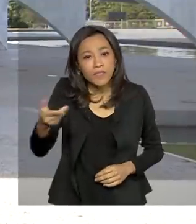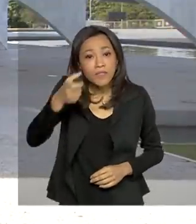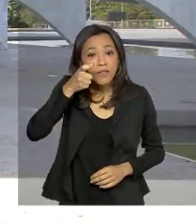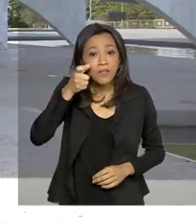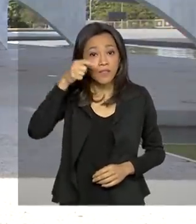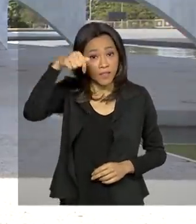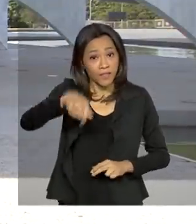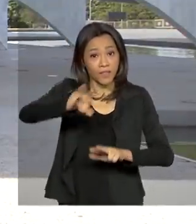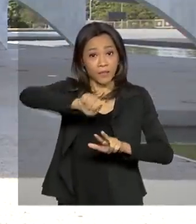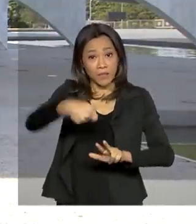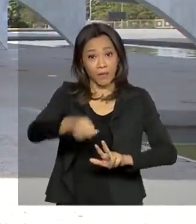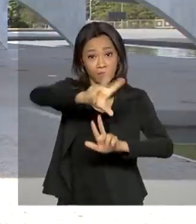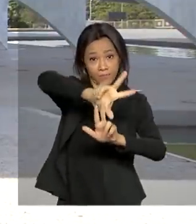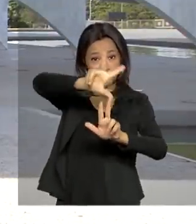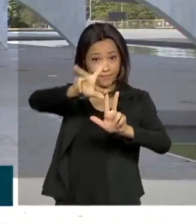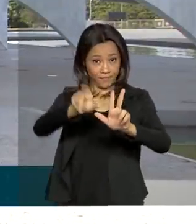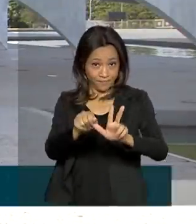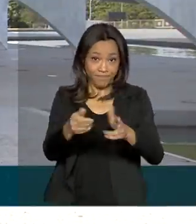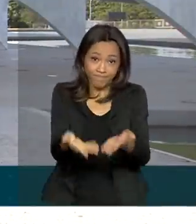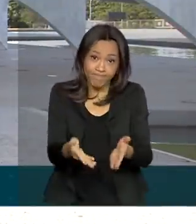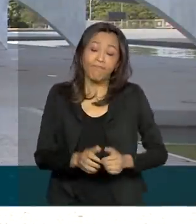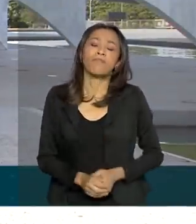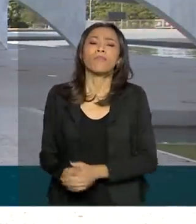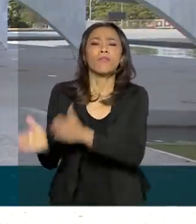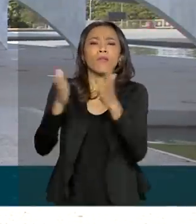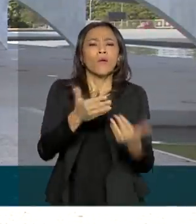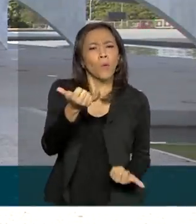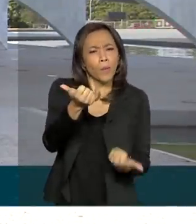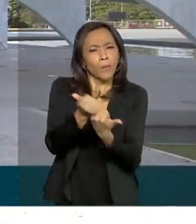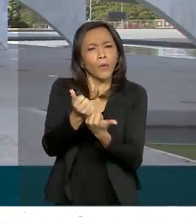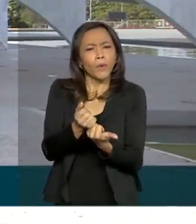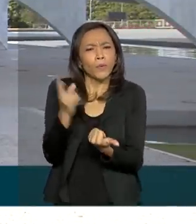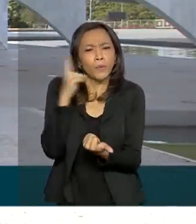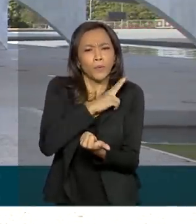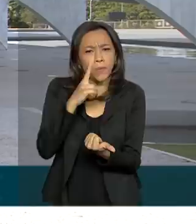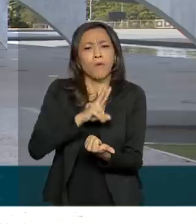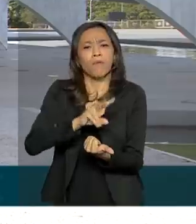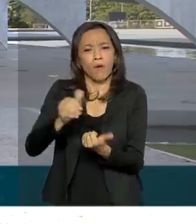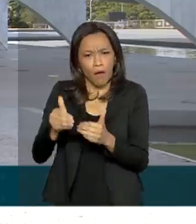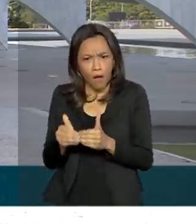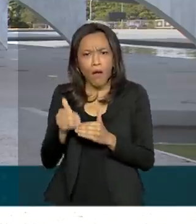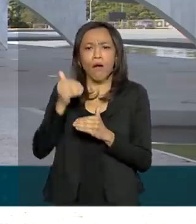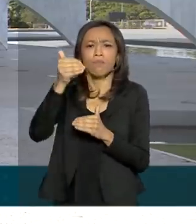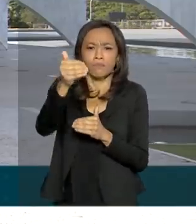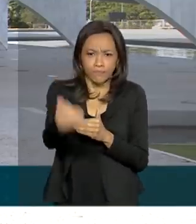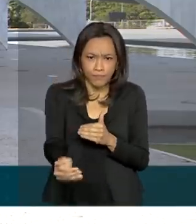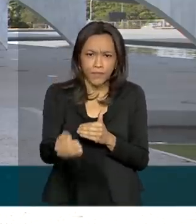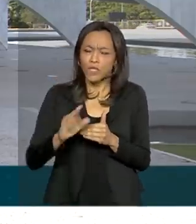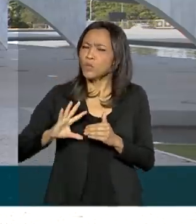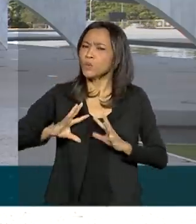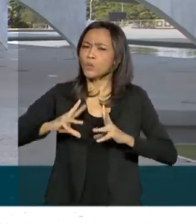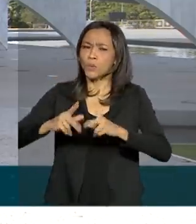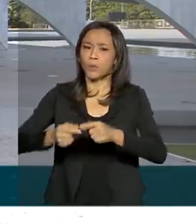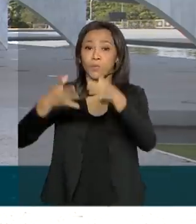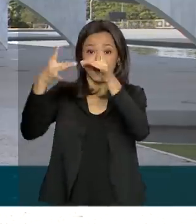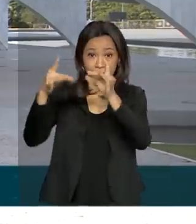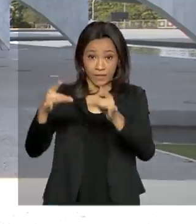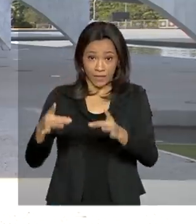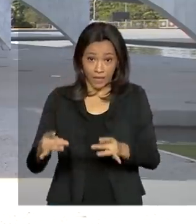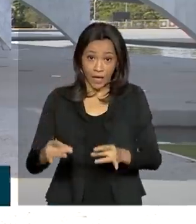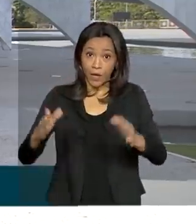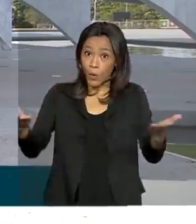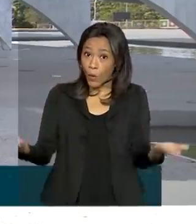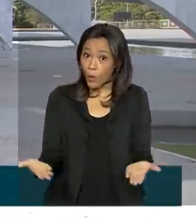a TV Brasil. É isso mesmo, o auxílio emergencial vai ser prorrogado e todos os detalhes vão ser apresentados numa cerimônia